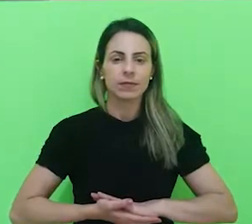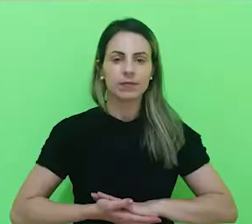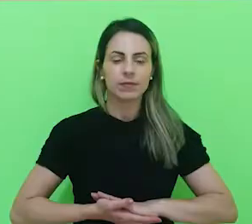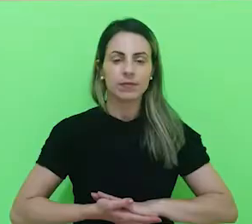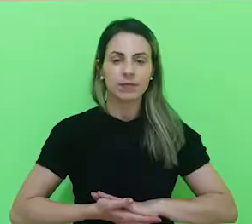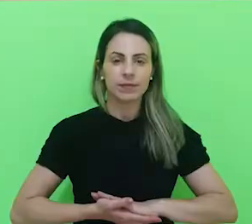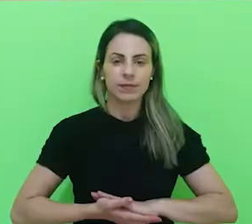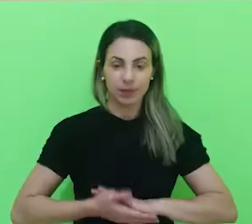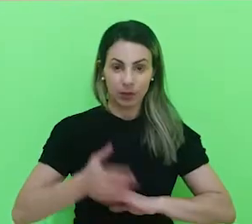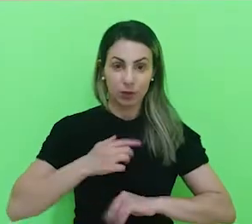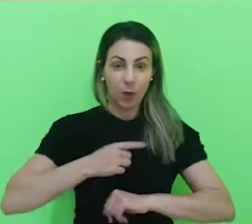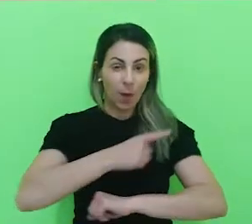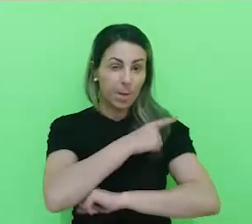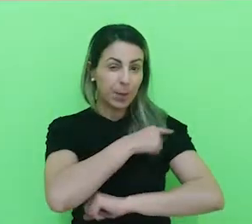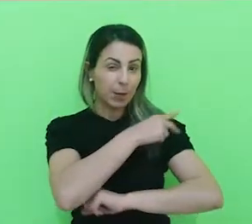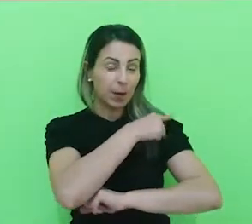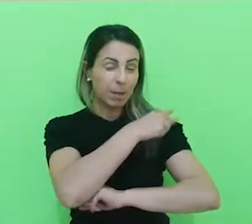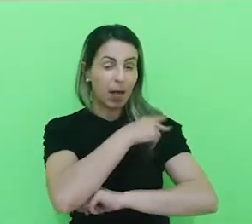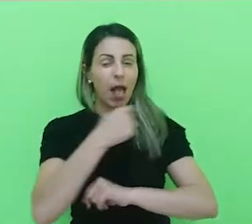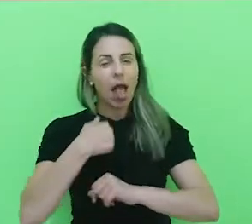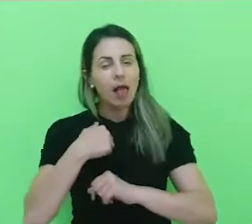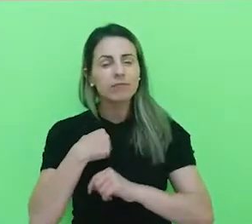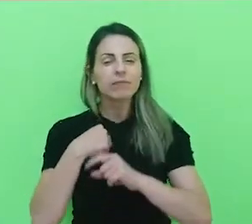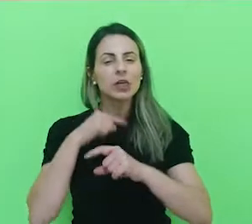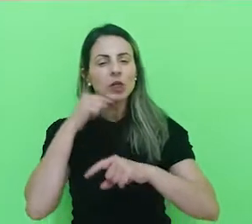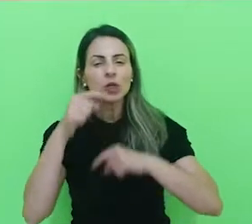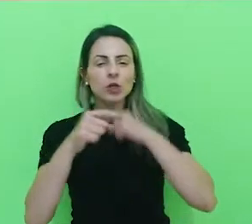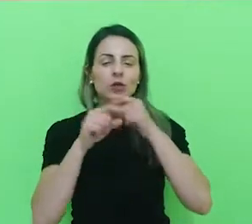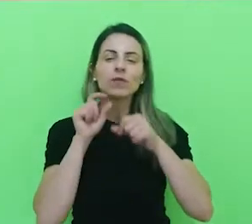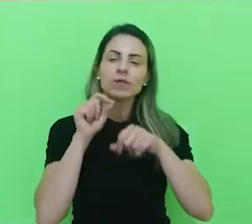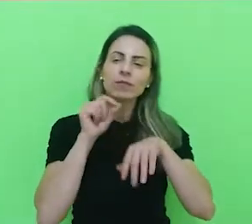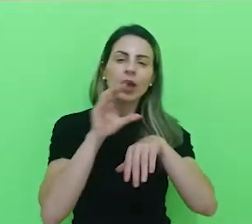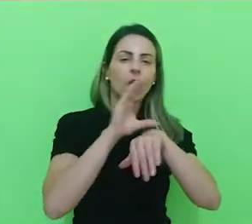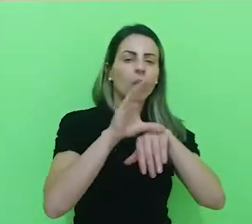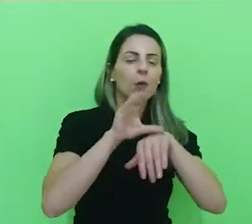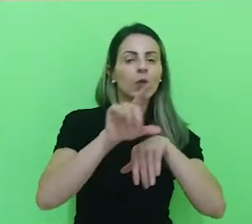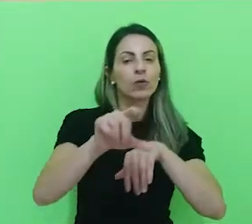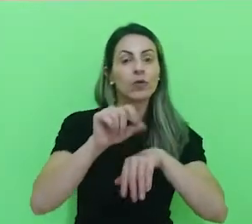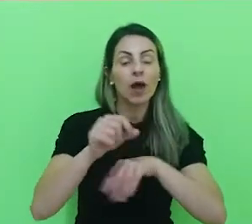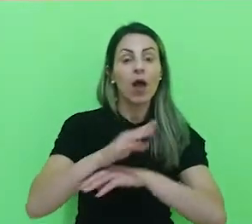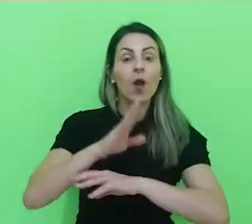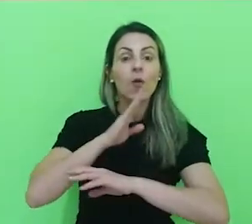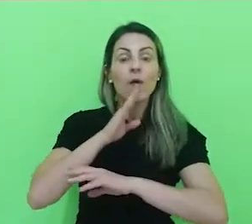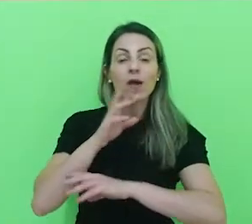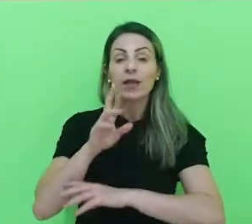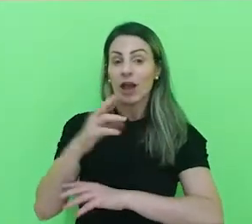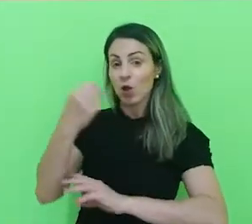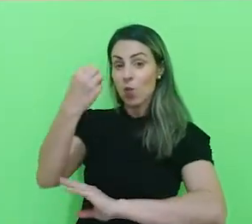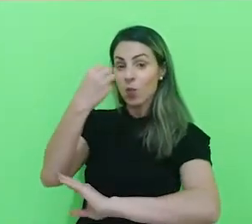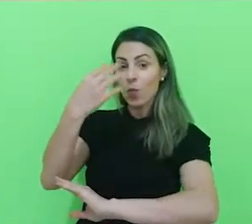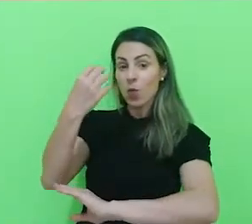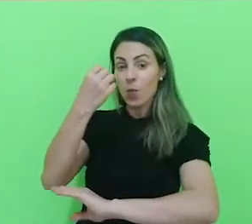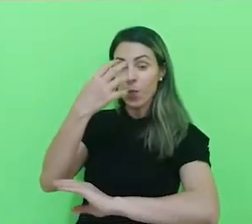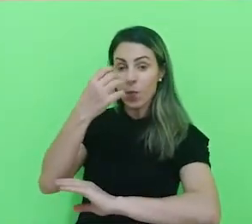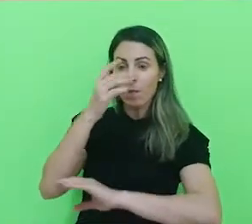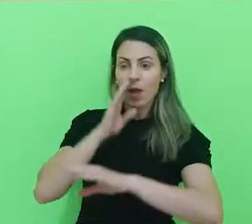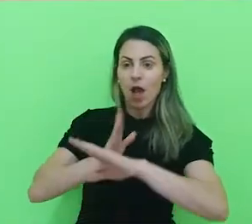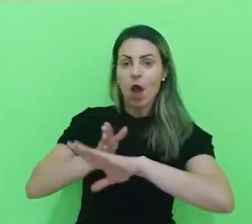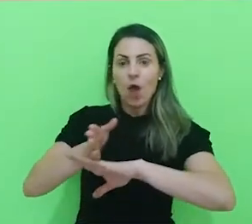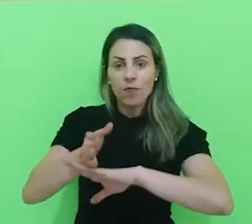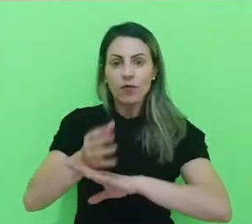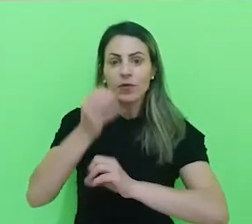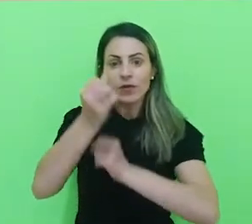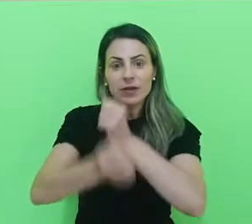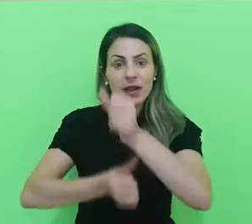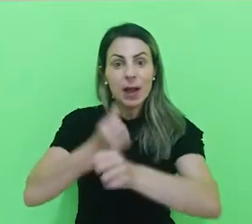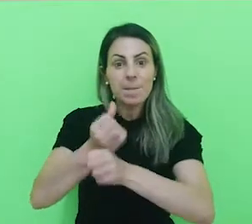No ensino médio eu estava um pouco em dúvida do que fazer, então eu acabei conhecendo a radiologia por um acaso. Entrei no meio de semestre